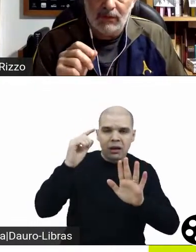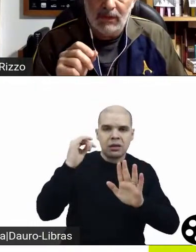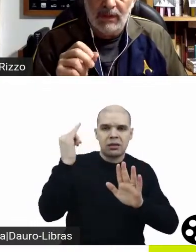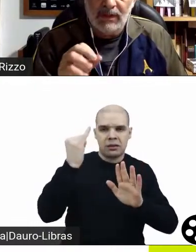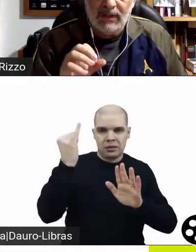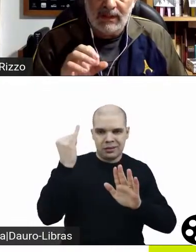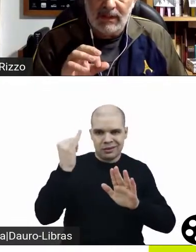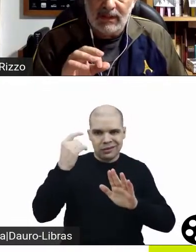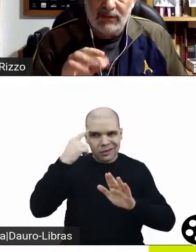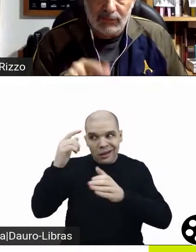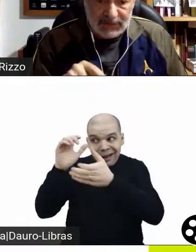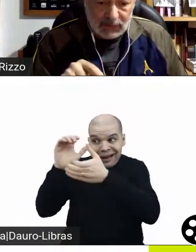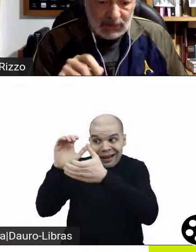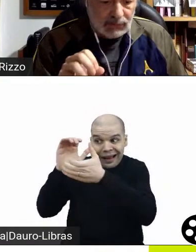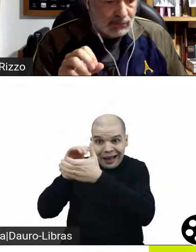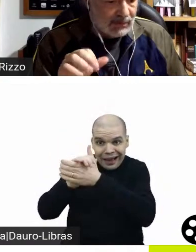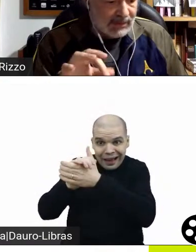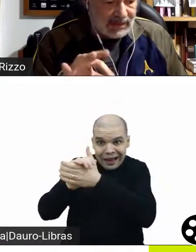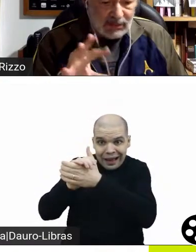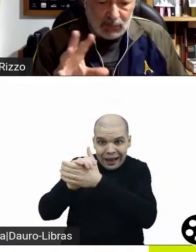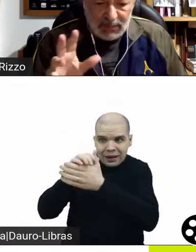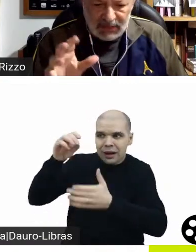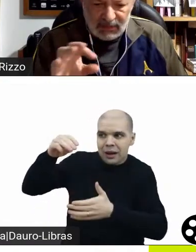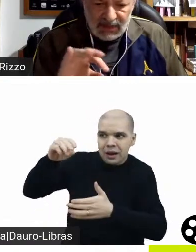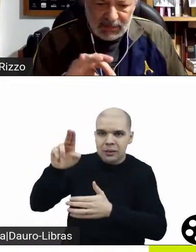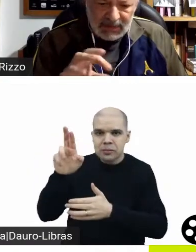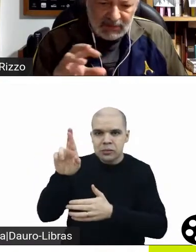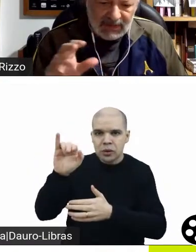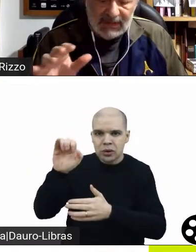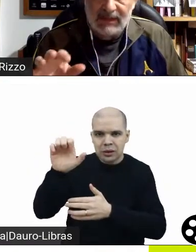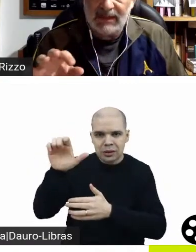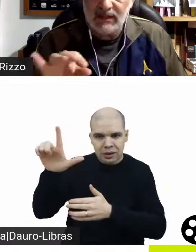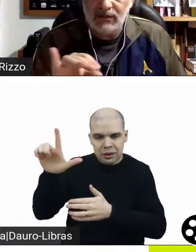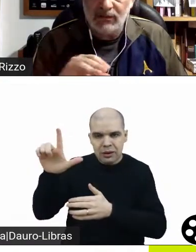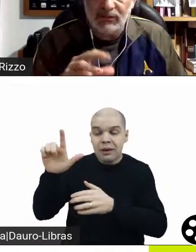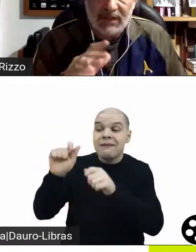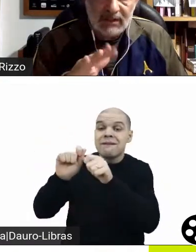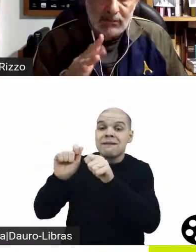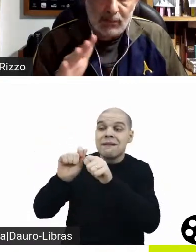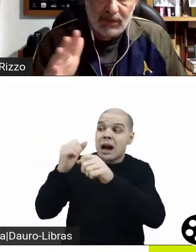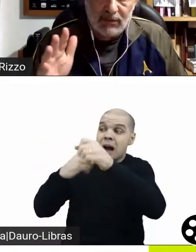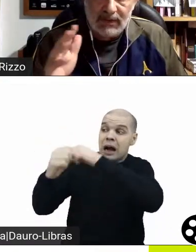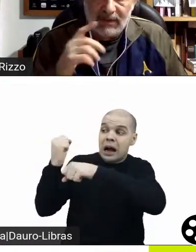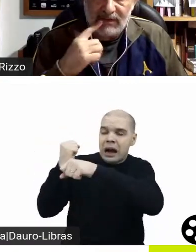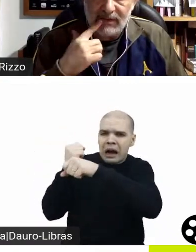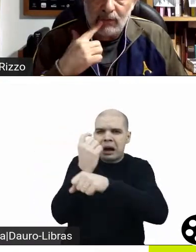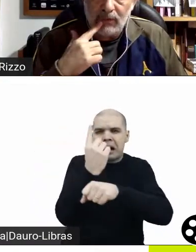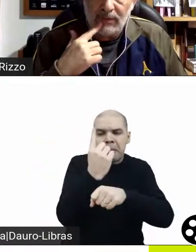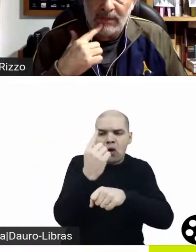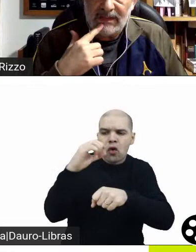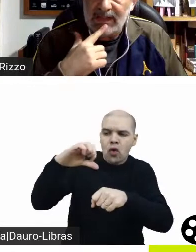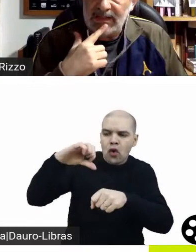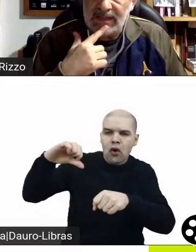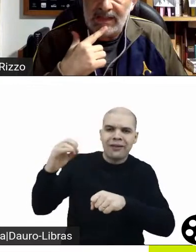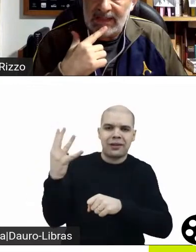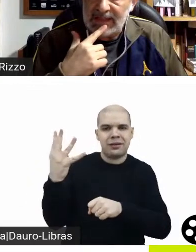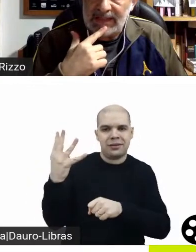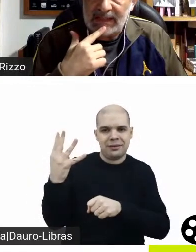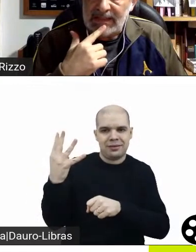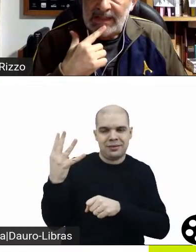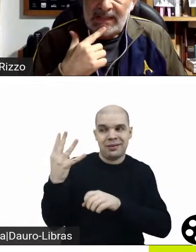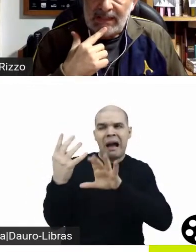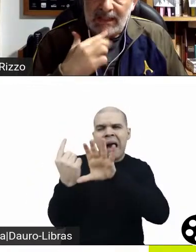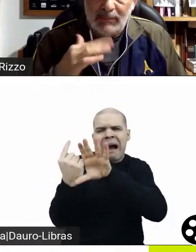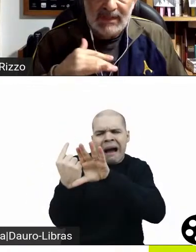Casamento de Muriel, é de 94, e naquele momento ali, primeira metade da década de 90, um pouquinho ainda na segunda metade da